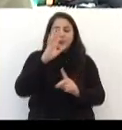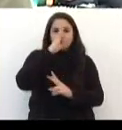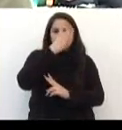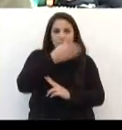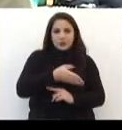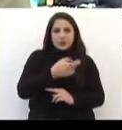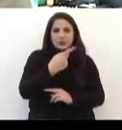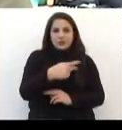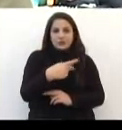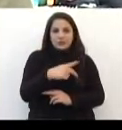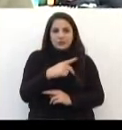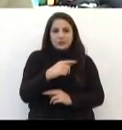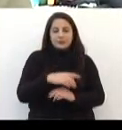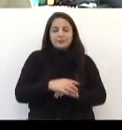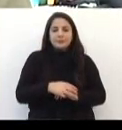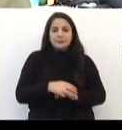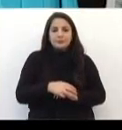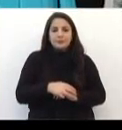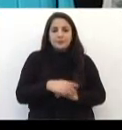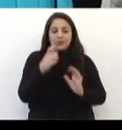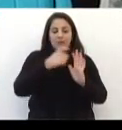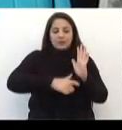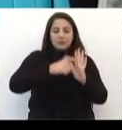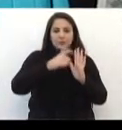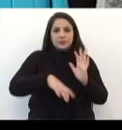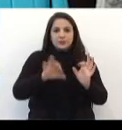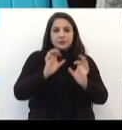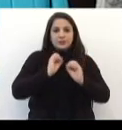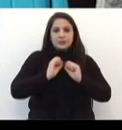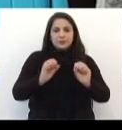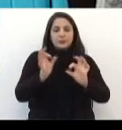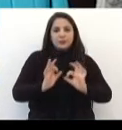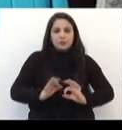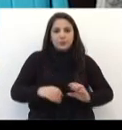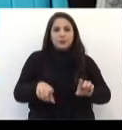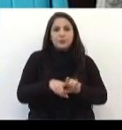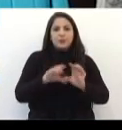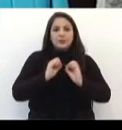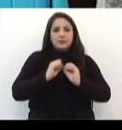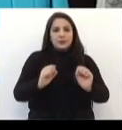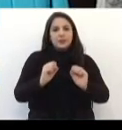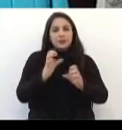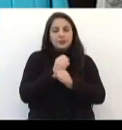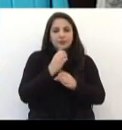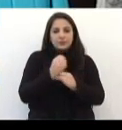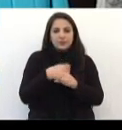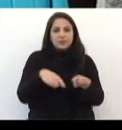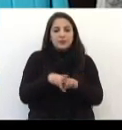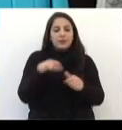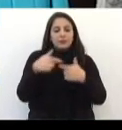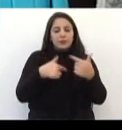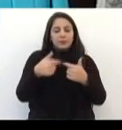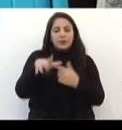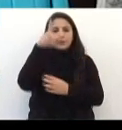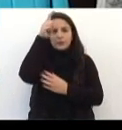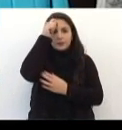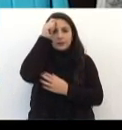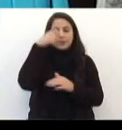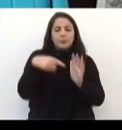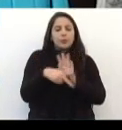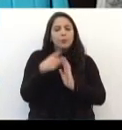diretamente nesta previsão. A Secretaria de Planejamento e a Secretaria de Finanças trabalham constantemente com a análise